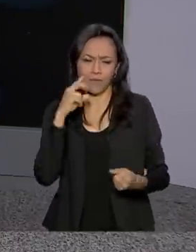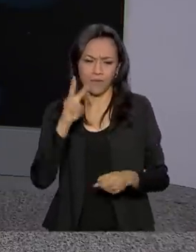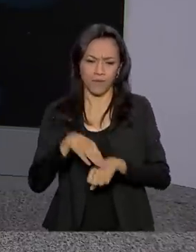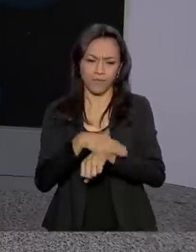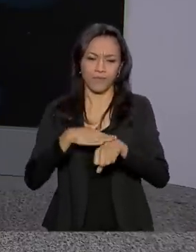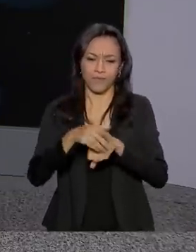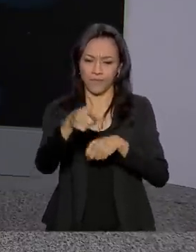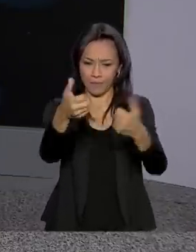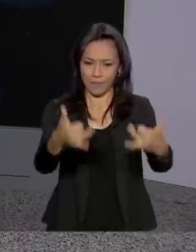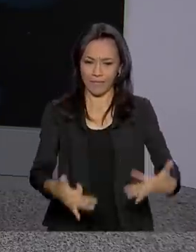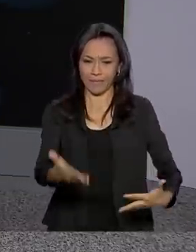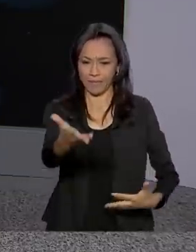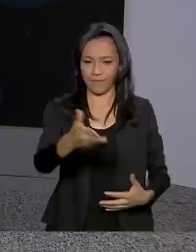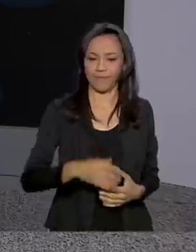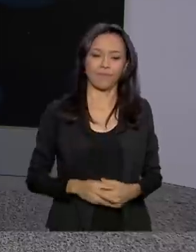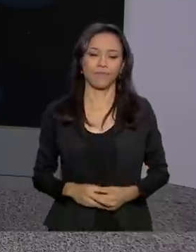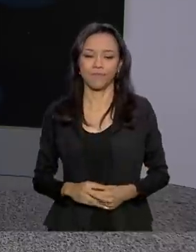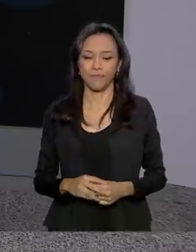dia, Ricardo.